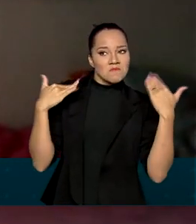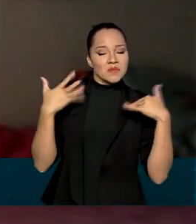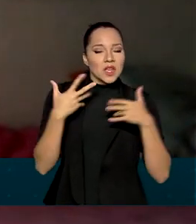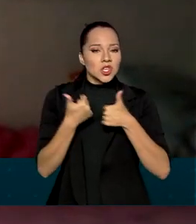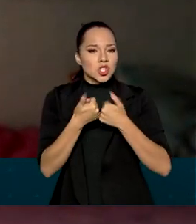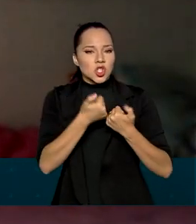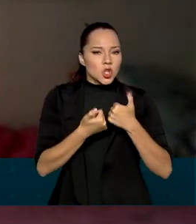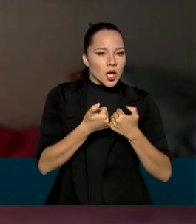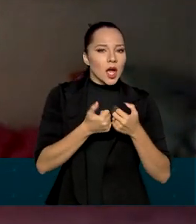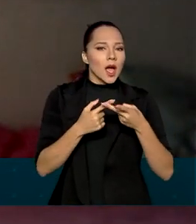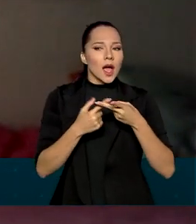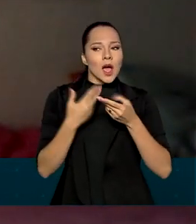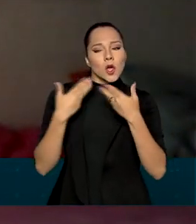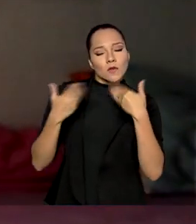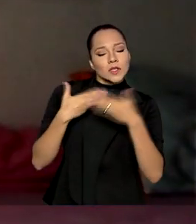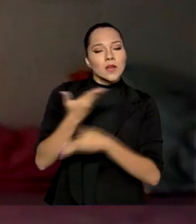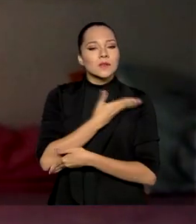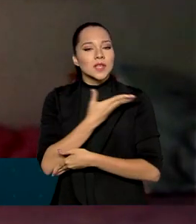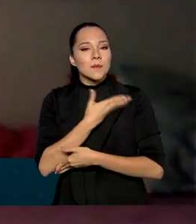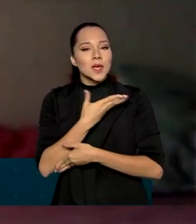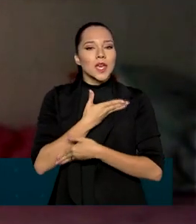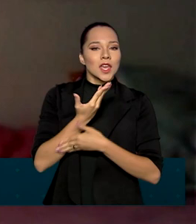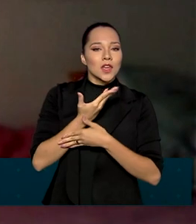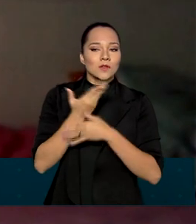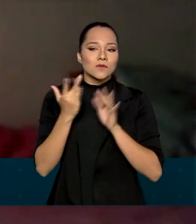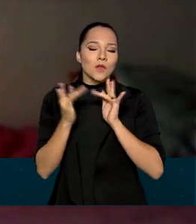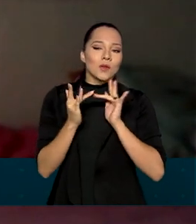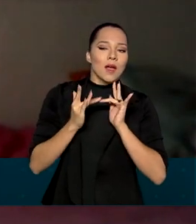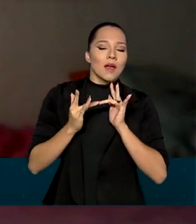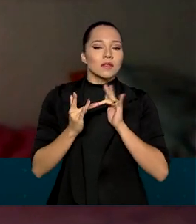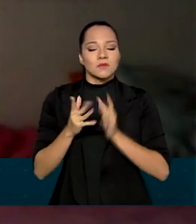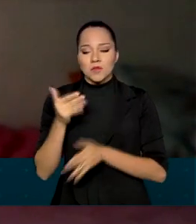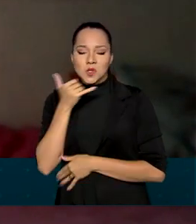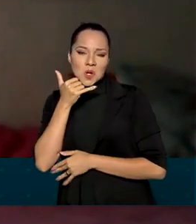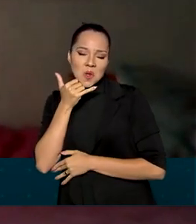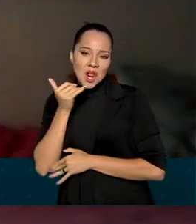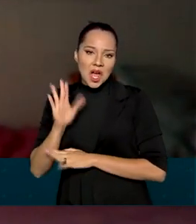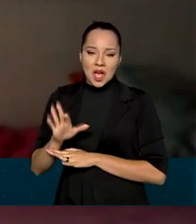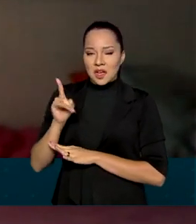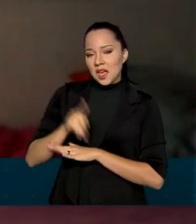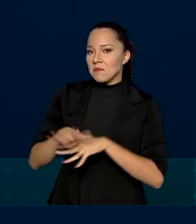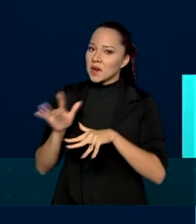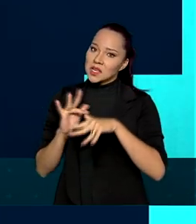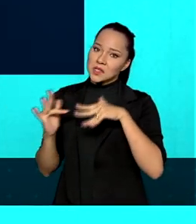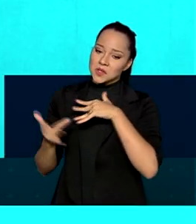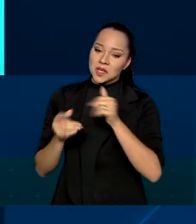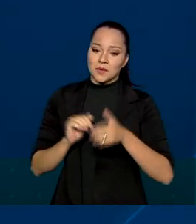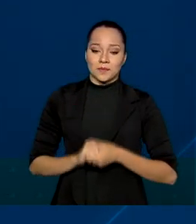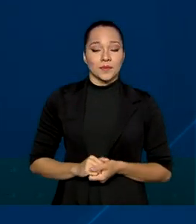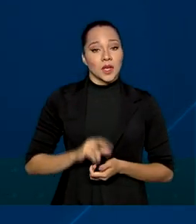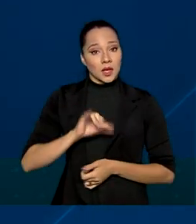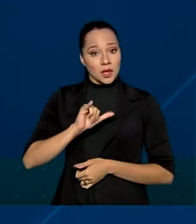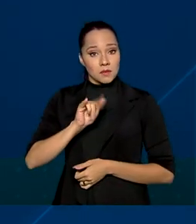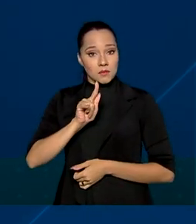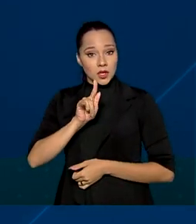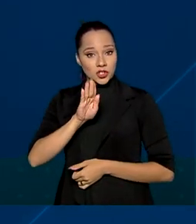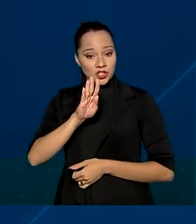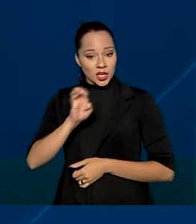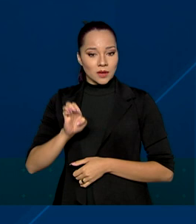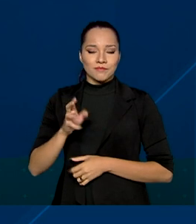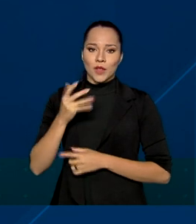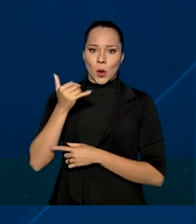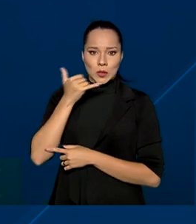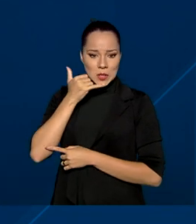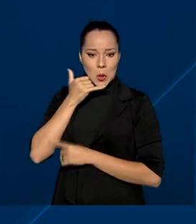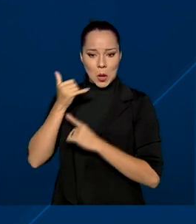jogar, falar com os amigos, para manter mais o contato. E o celular é para a rede social. Segundo o IBGE, o celular